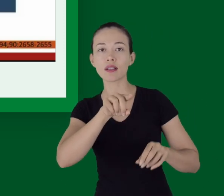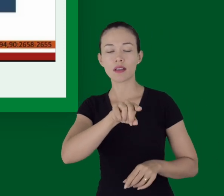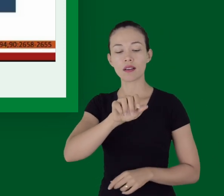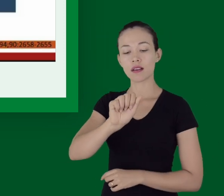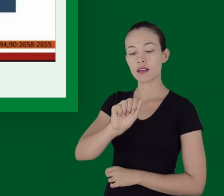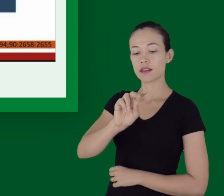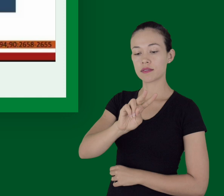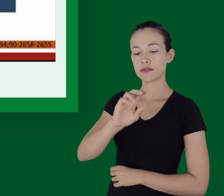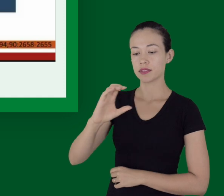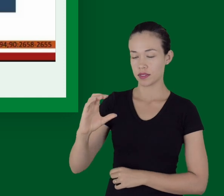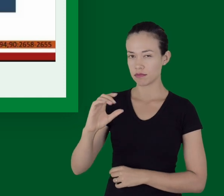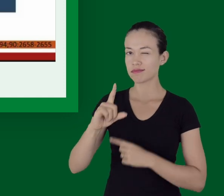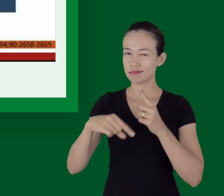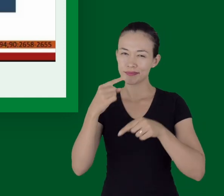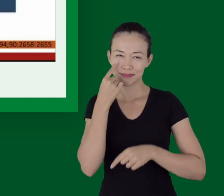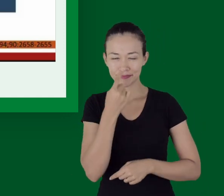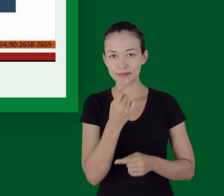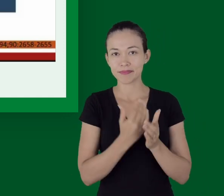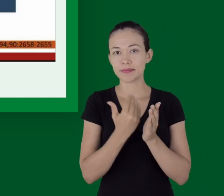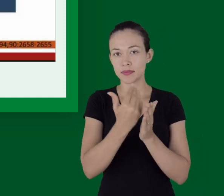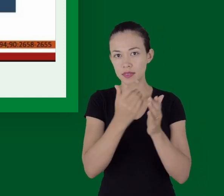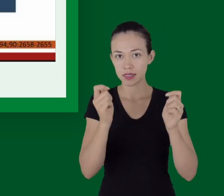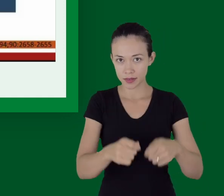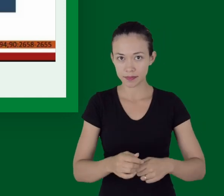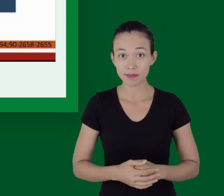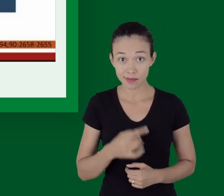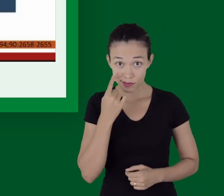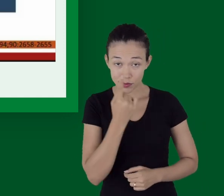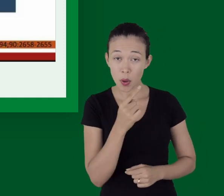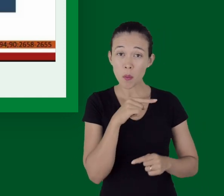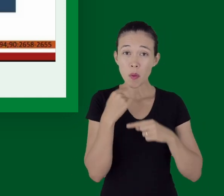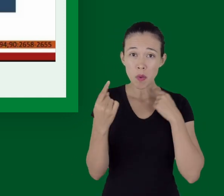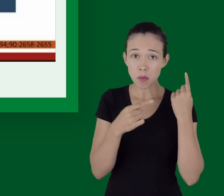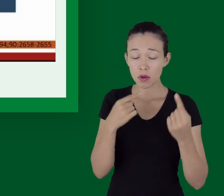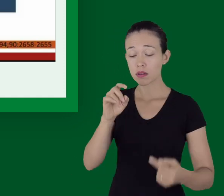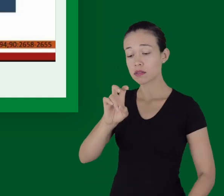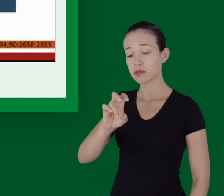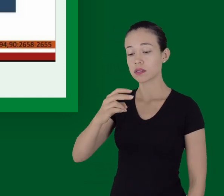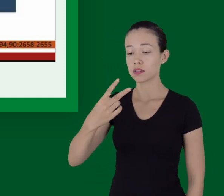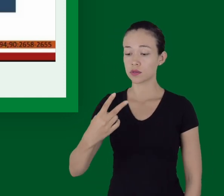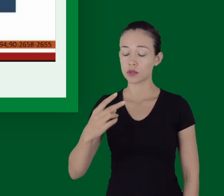Sendo que dessas mortes, 52% ocorrem no pré-hospitalar.